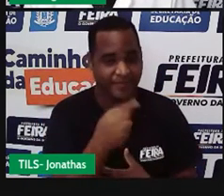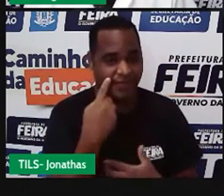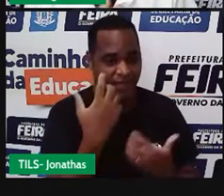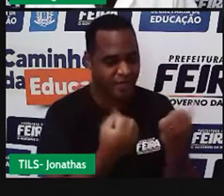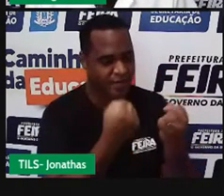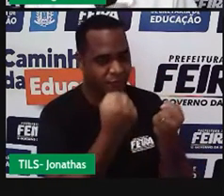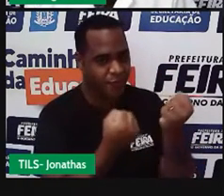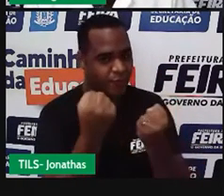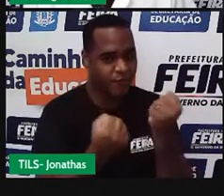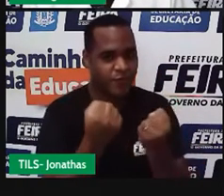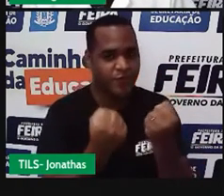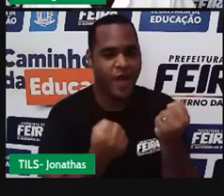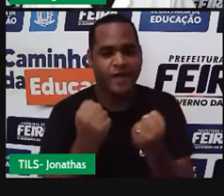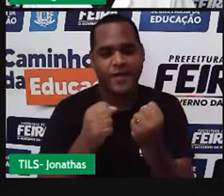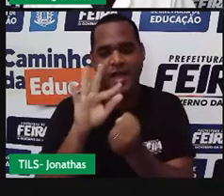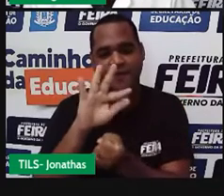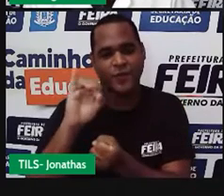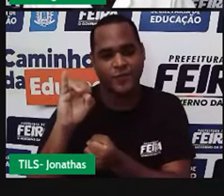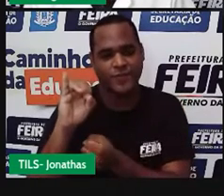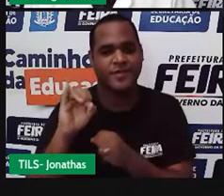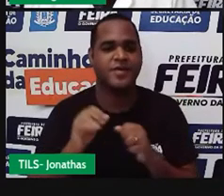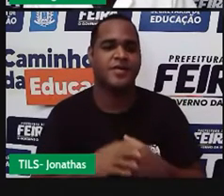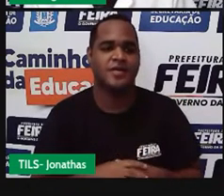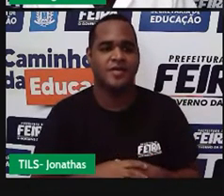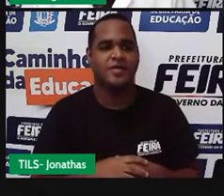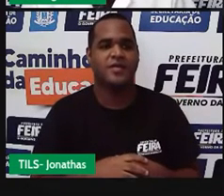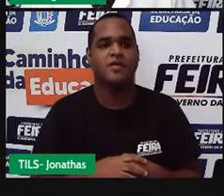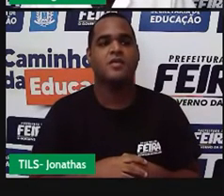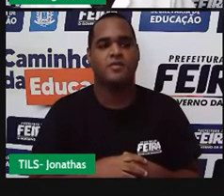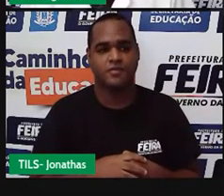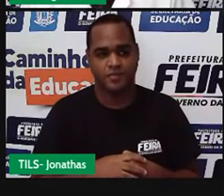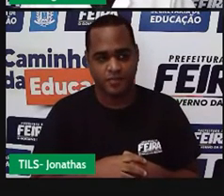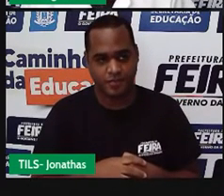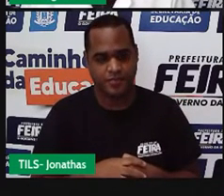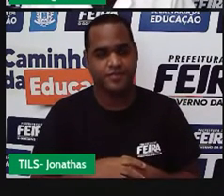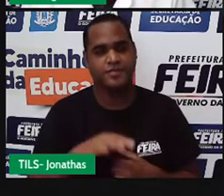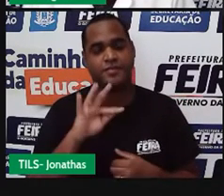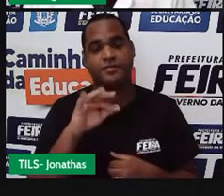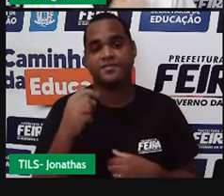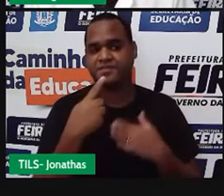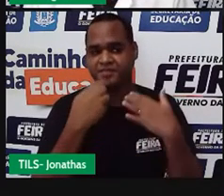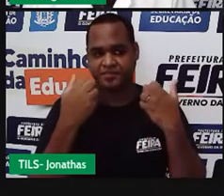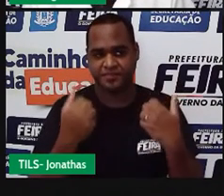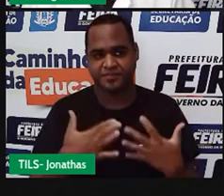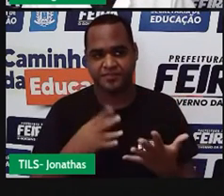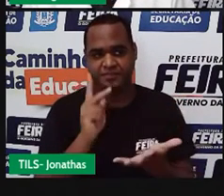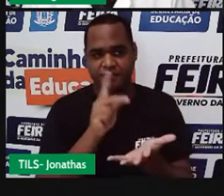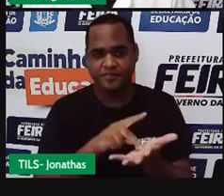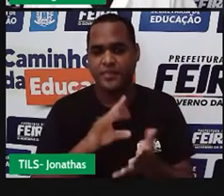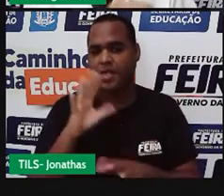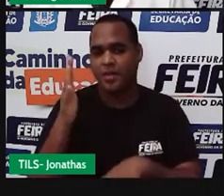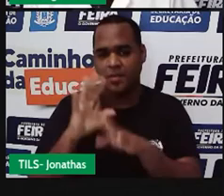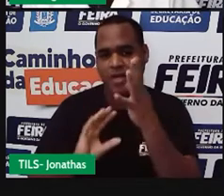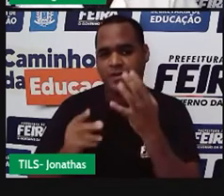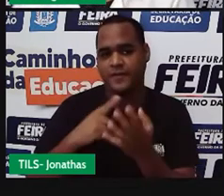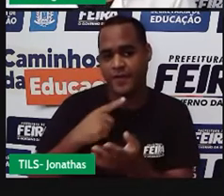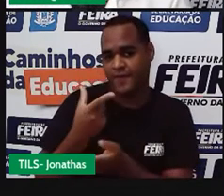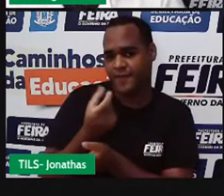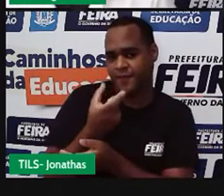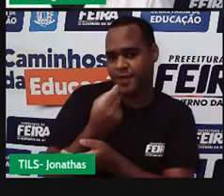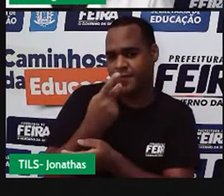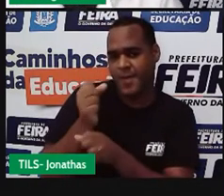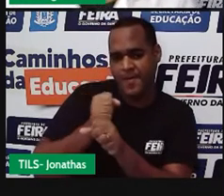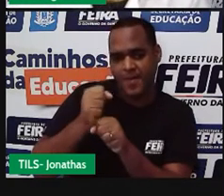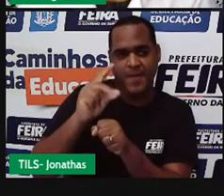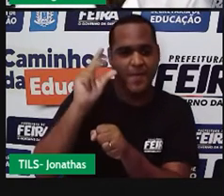Brasil, correndo em corridas de Fórmula 1 e que, infelizmente, já faleceu há mais de 20 anos atrás. Mas, enfim,